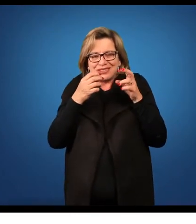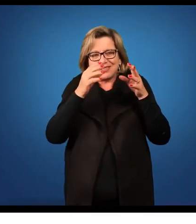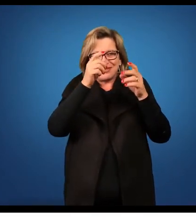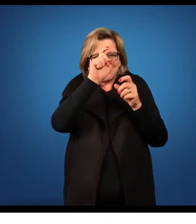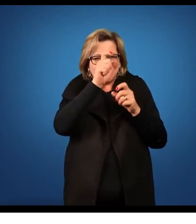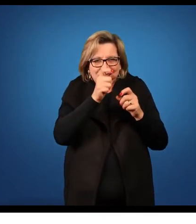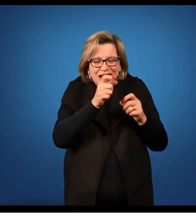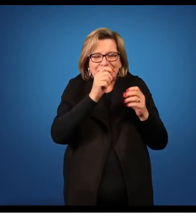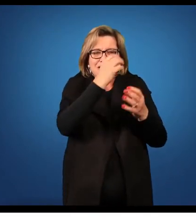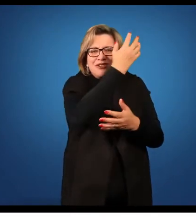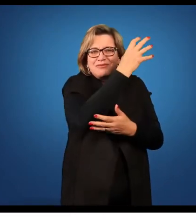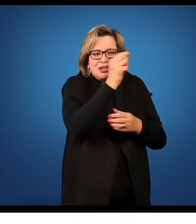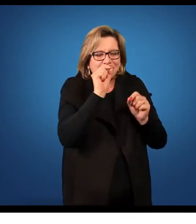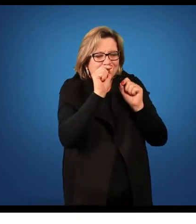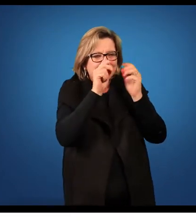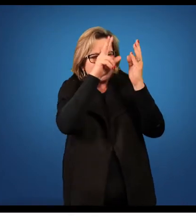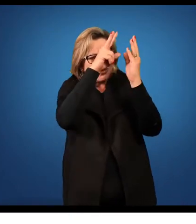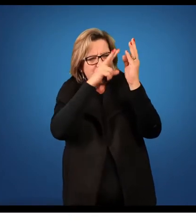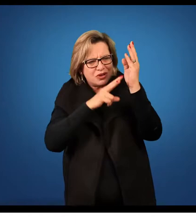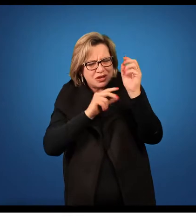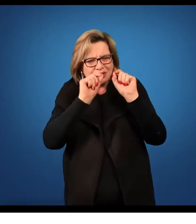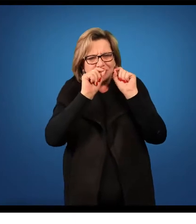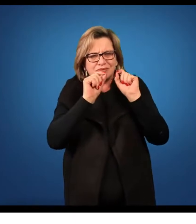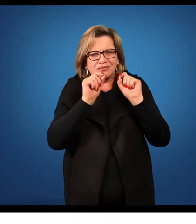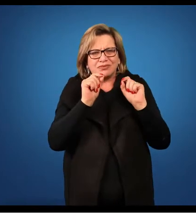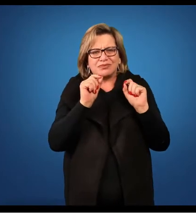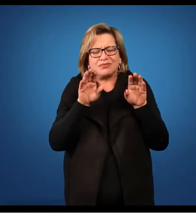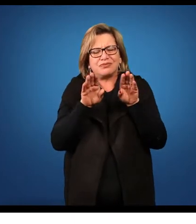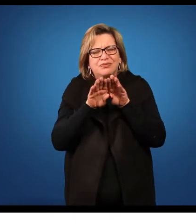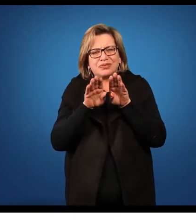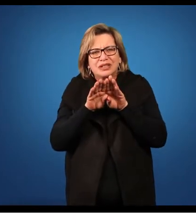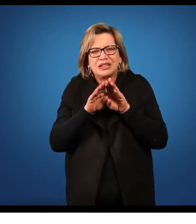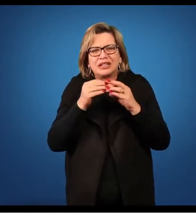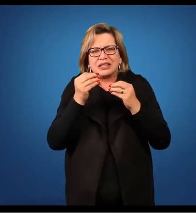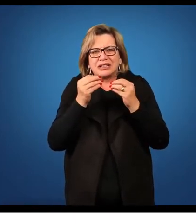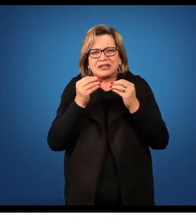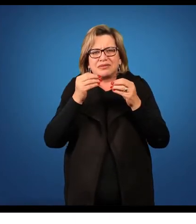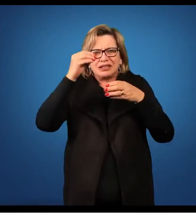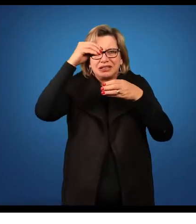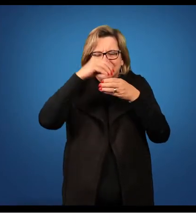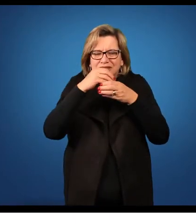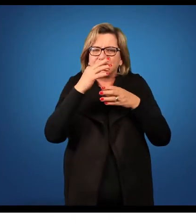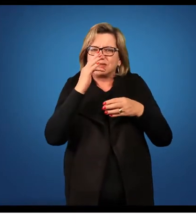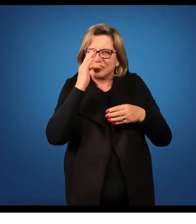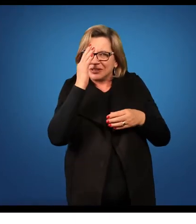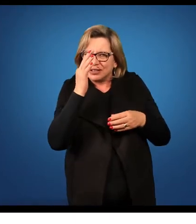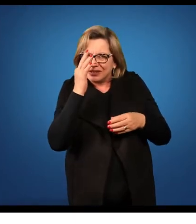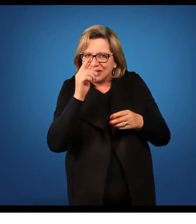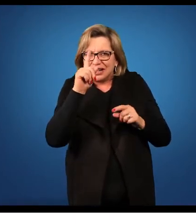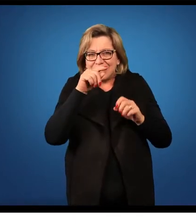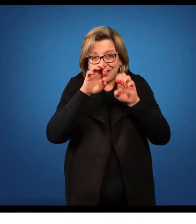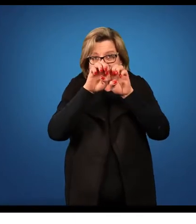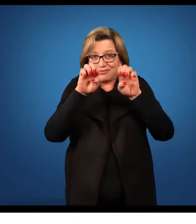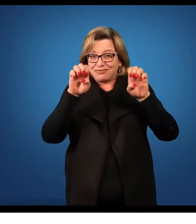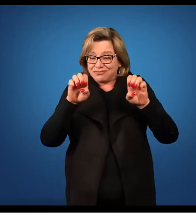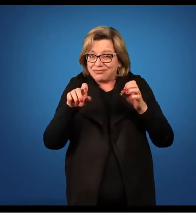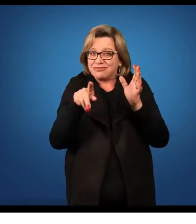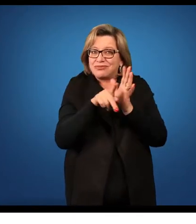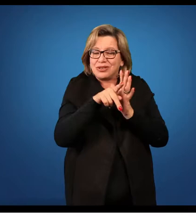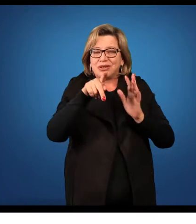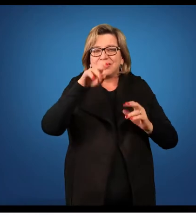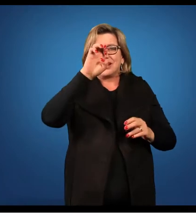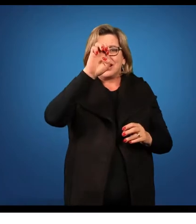angiosperma tudo o que nós vemos no contexto geral, inclusive as partes da flor são estruturas do esporófito.